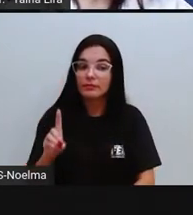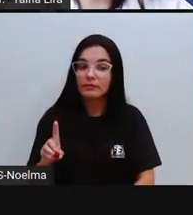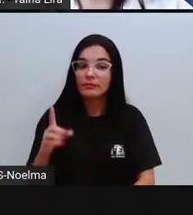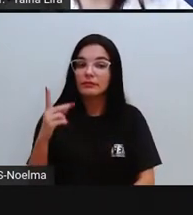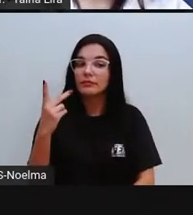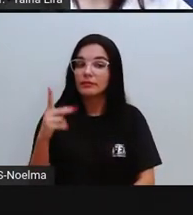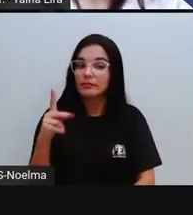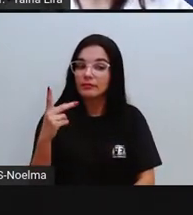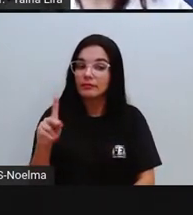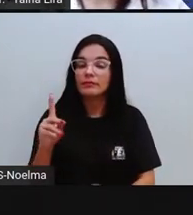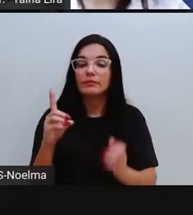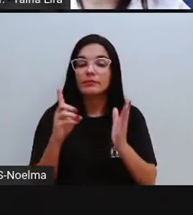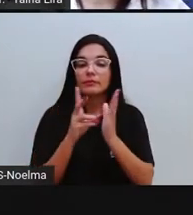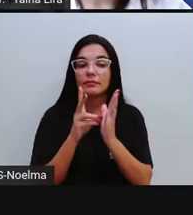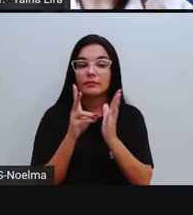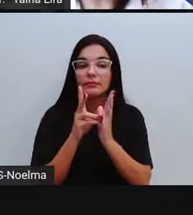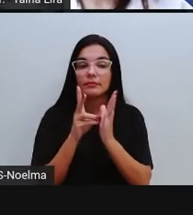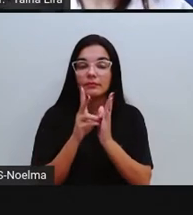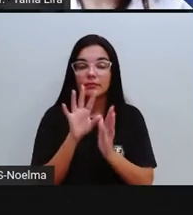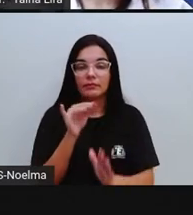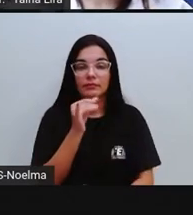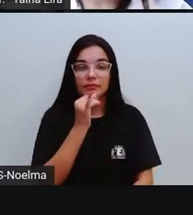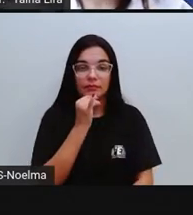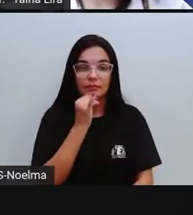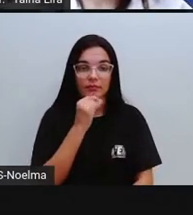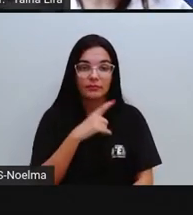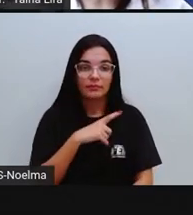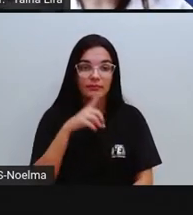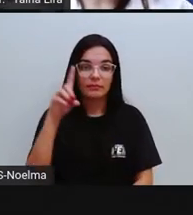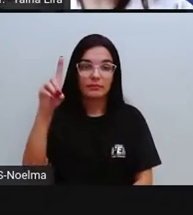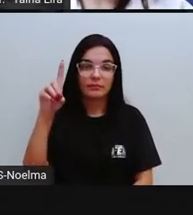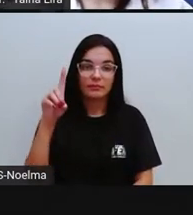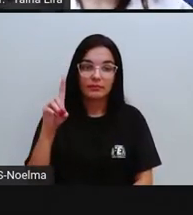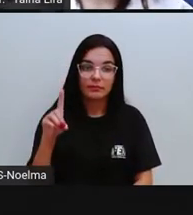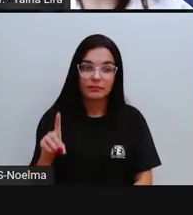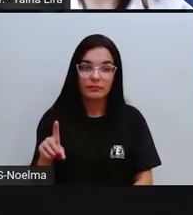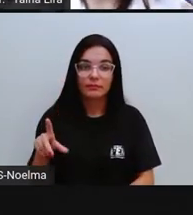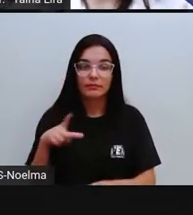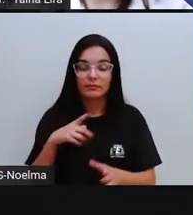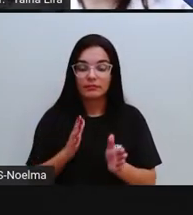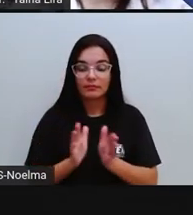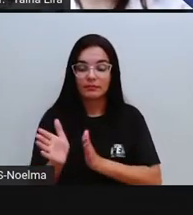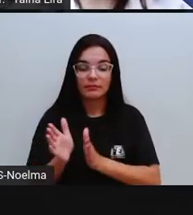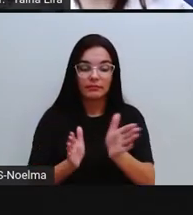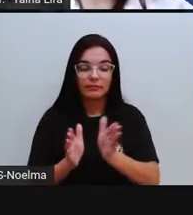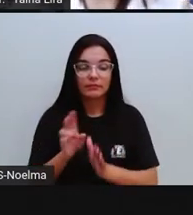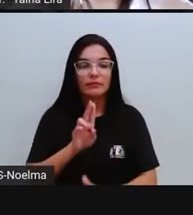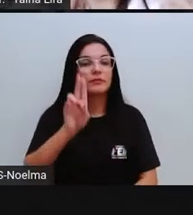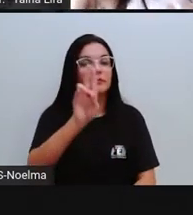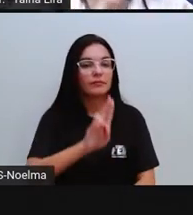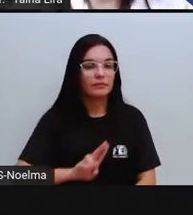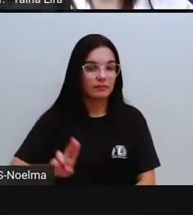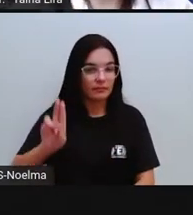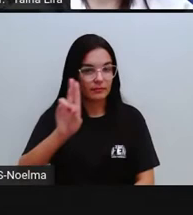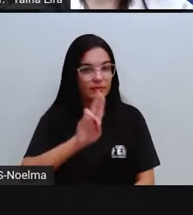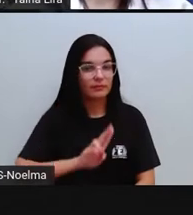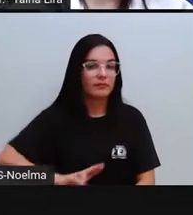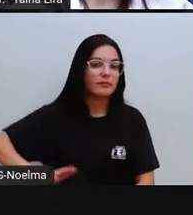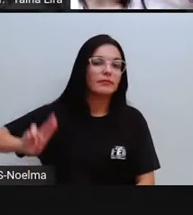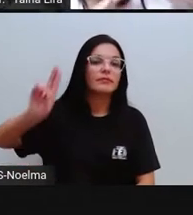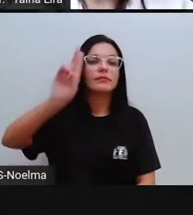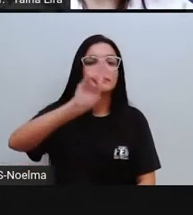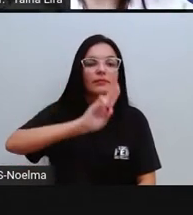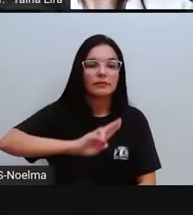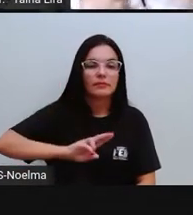dos indígenas. Então, por exemplo, eles têm direitos, ó, a ter acesso aí às universidades, tanto que existe aí,